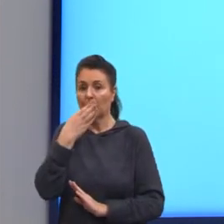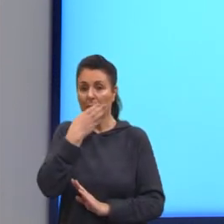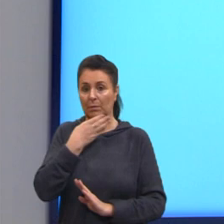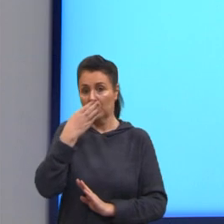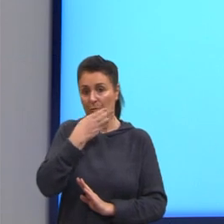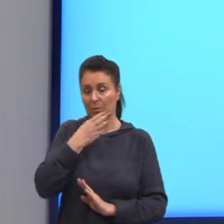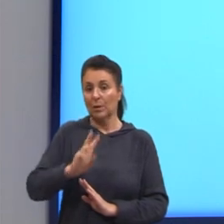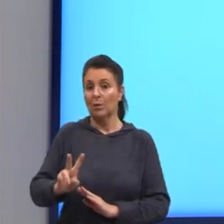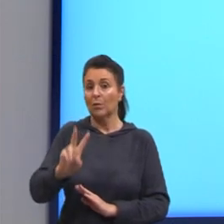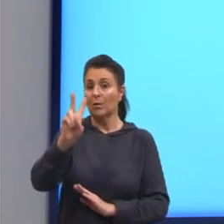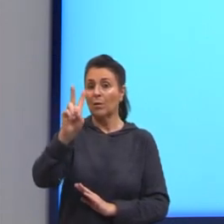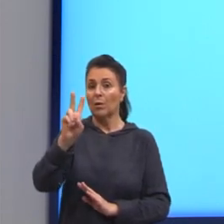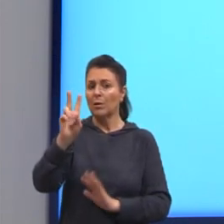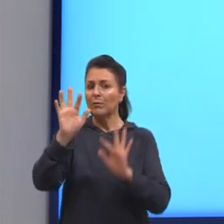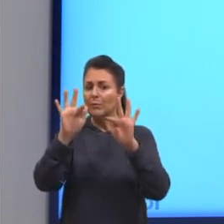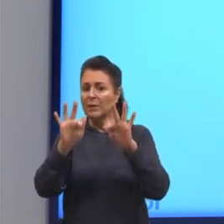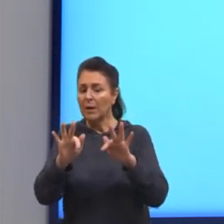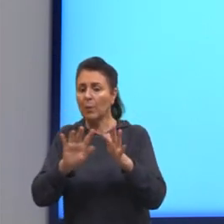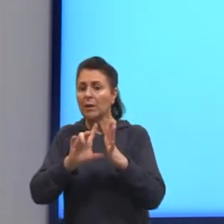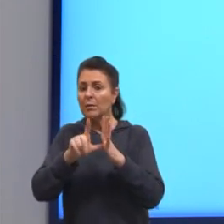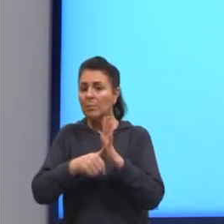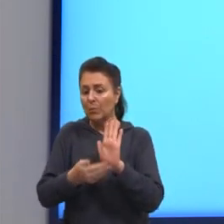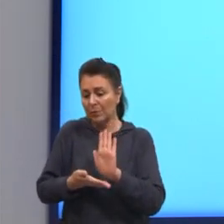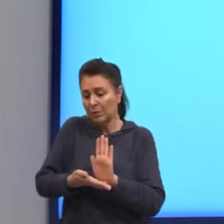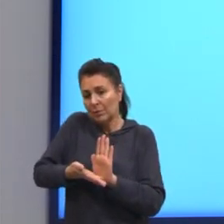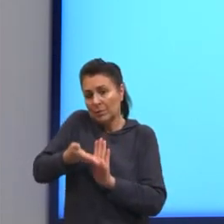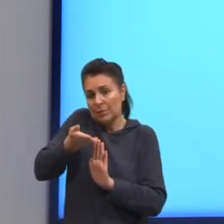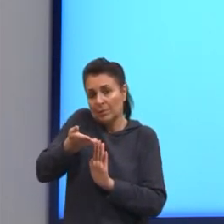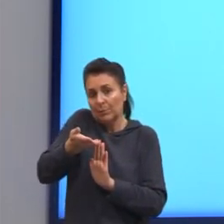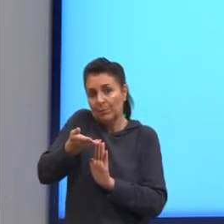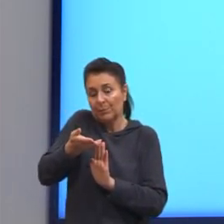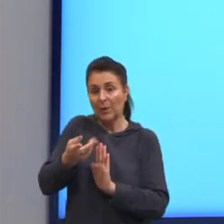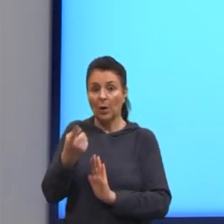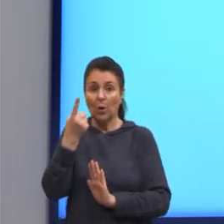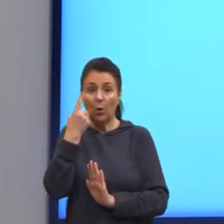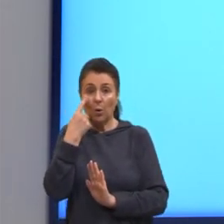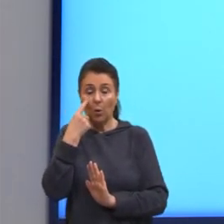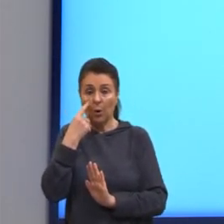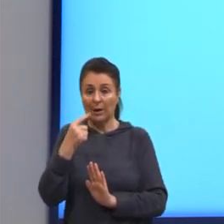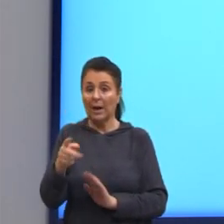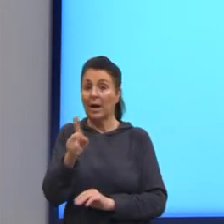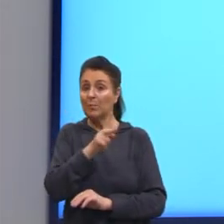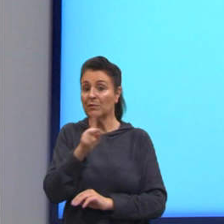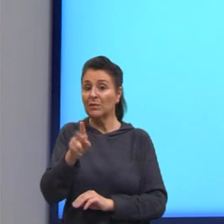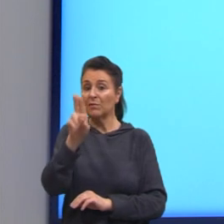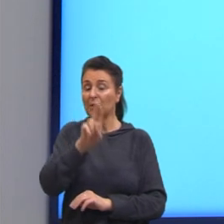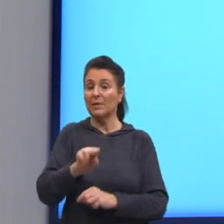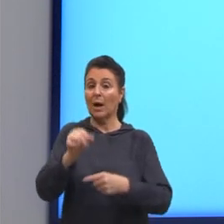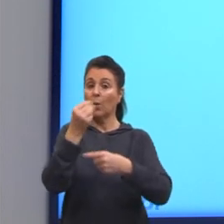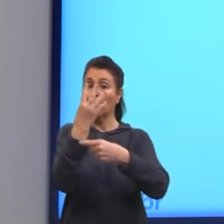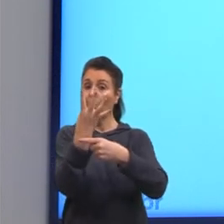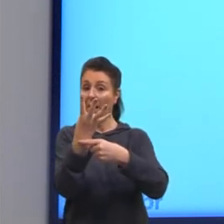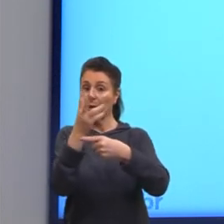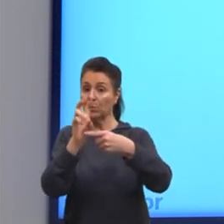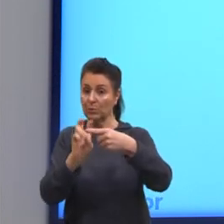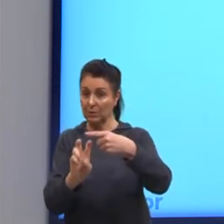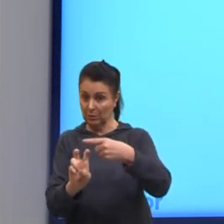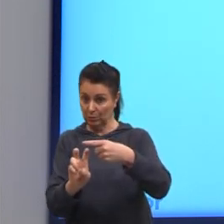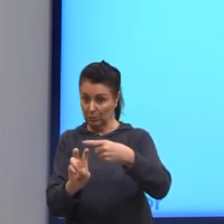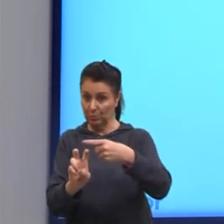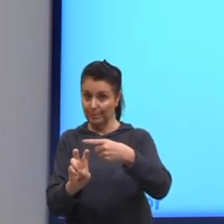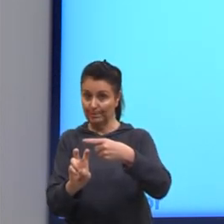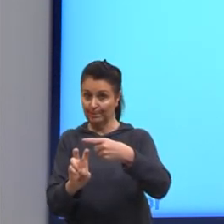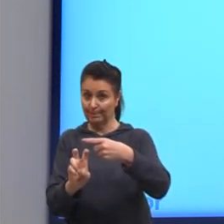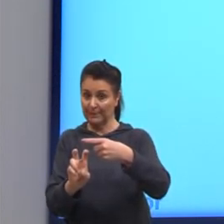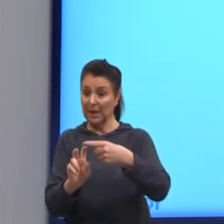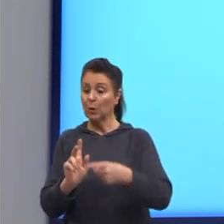seria após o aumento. Mas observem que eu vou utilizar 4 quintos do quilograma do amendoim. Ou seja, eu não